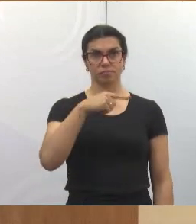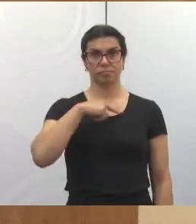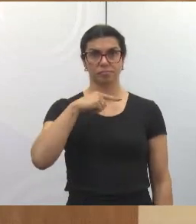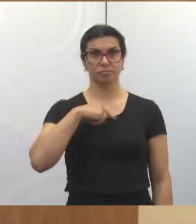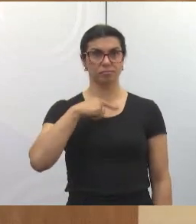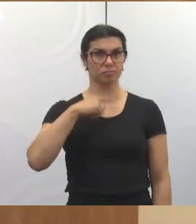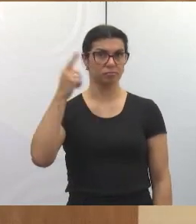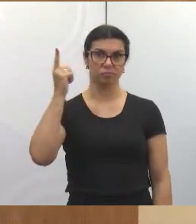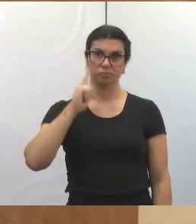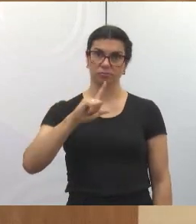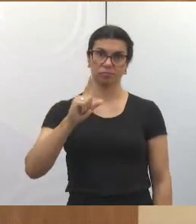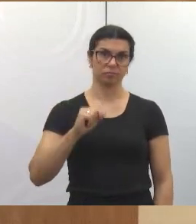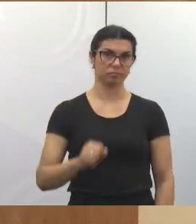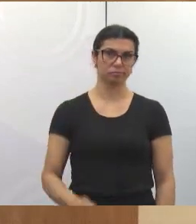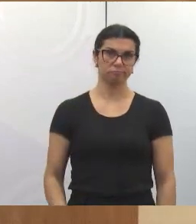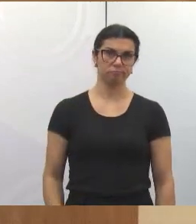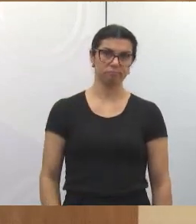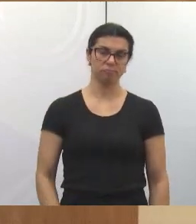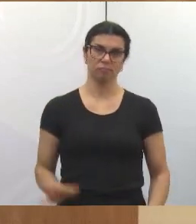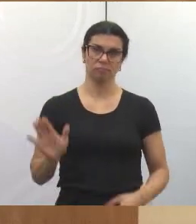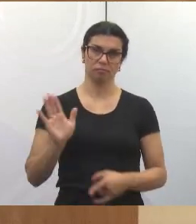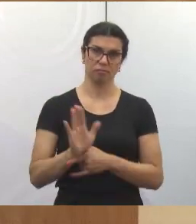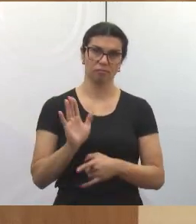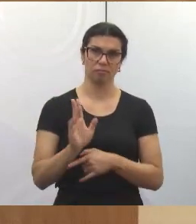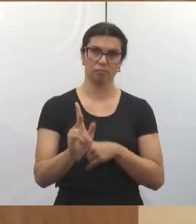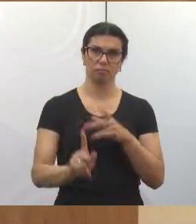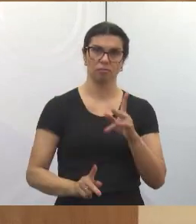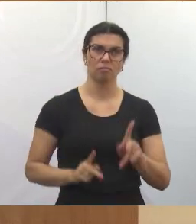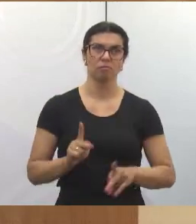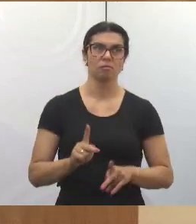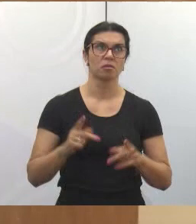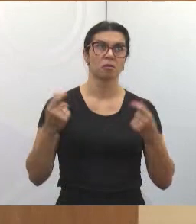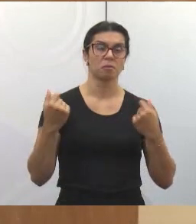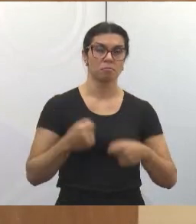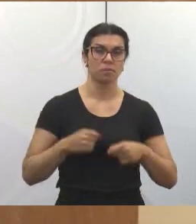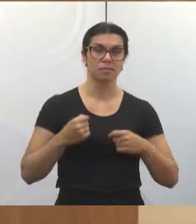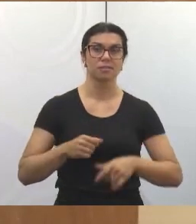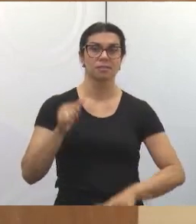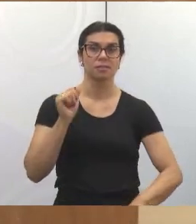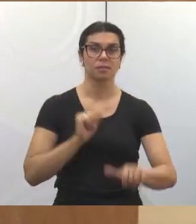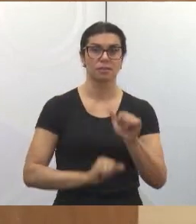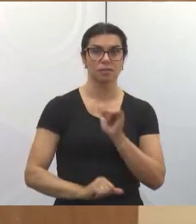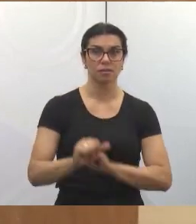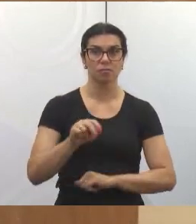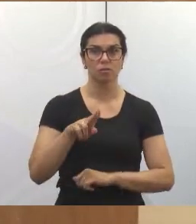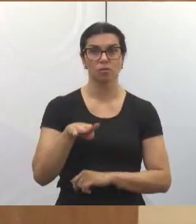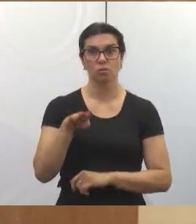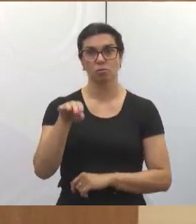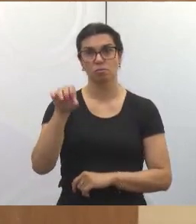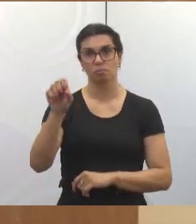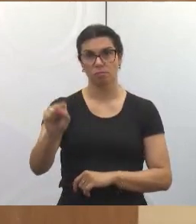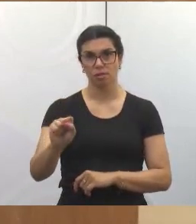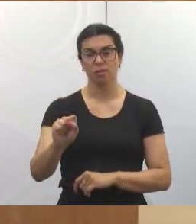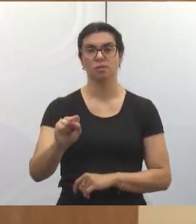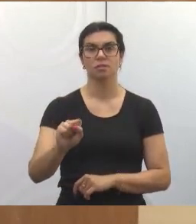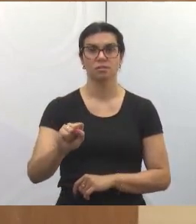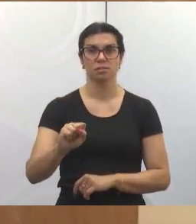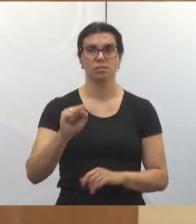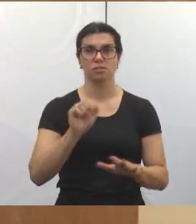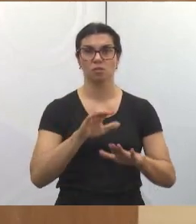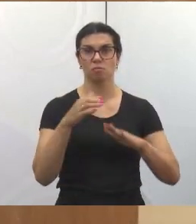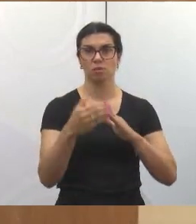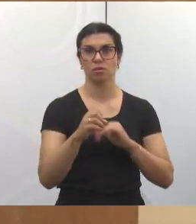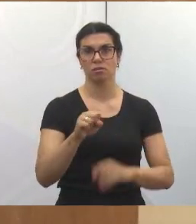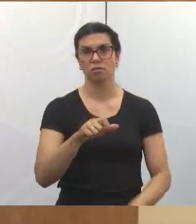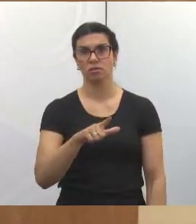consegue dar esse atendimento ali naquela região. Então, é preciso transformar a UBS do Cidade de Salvador numa UPA, porque aí